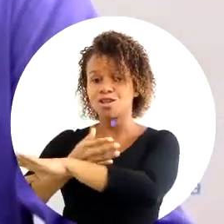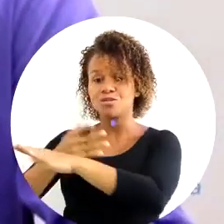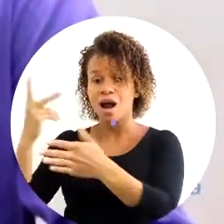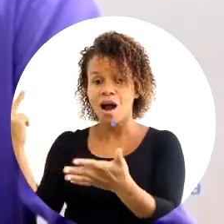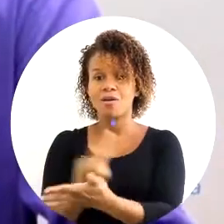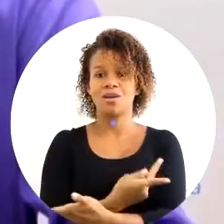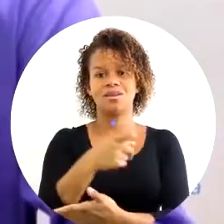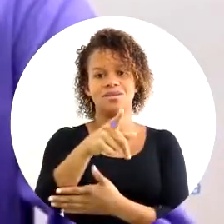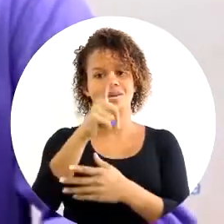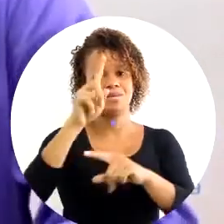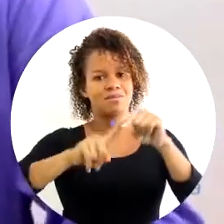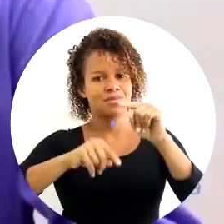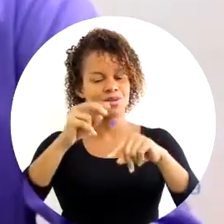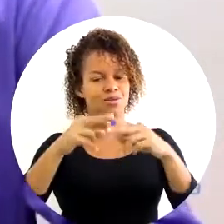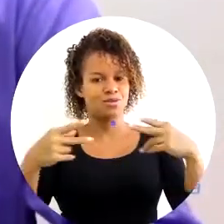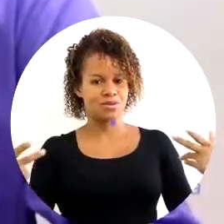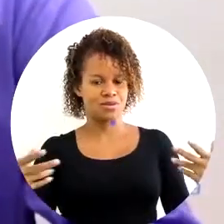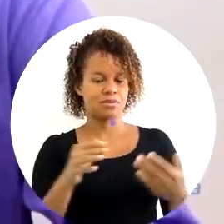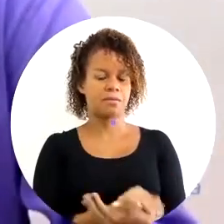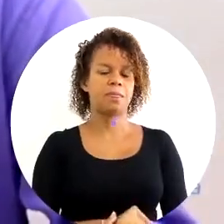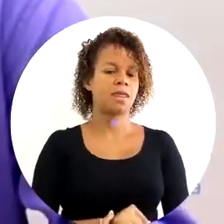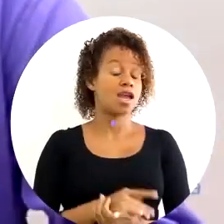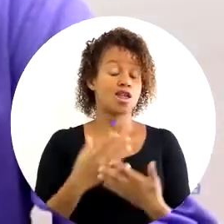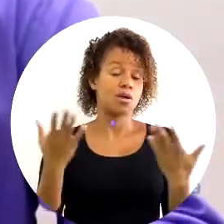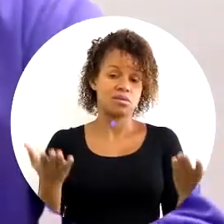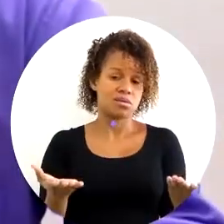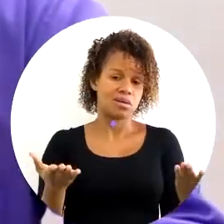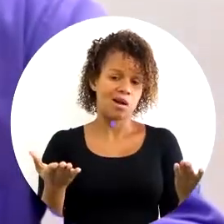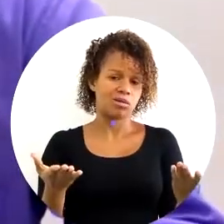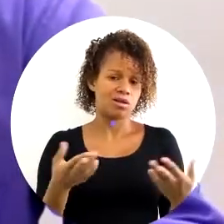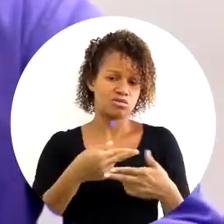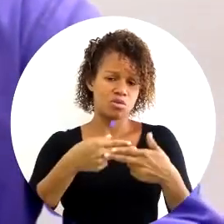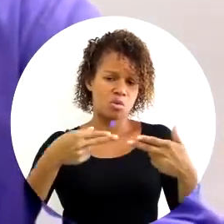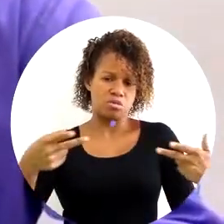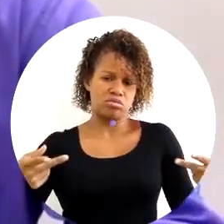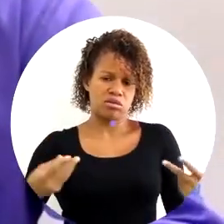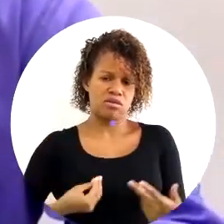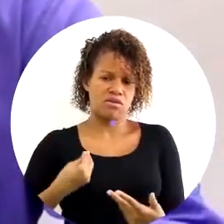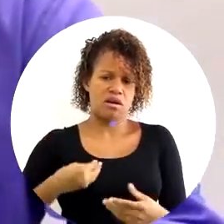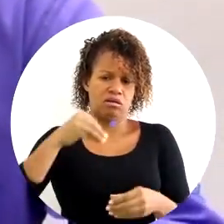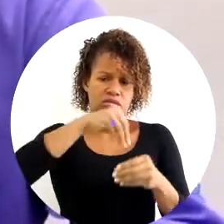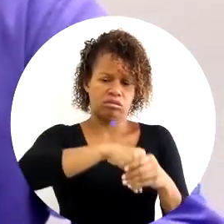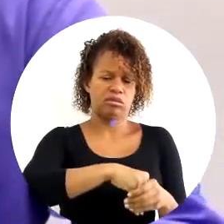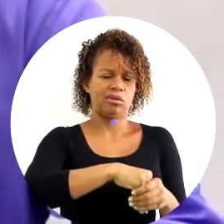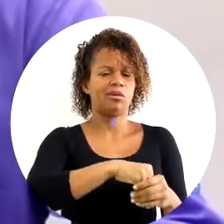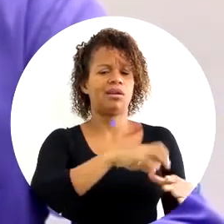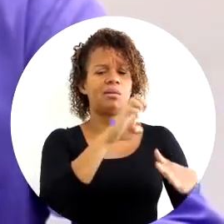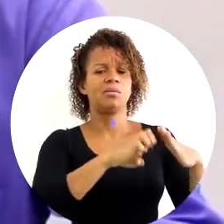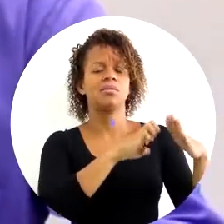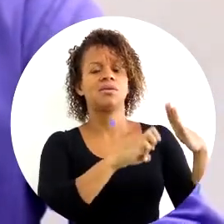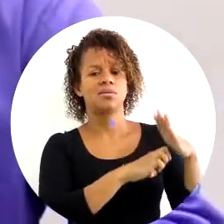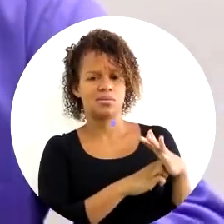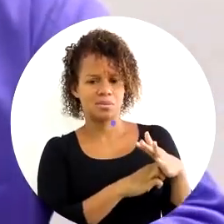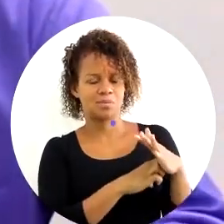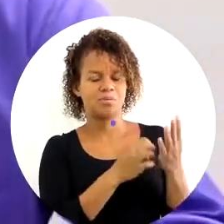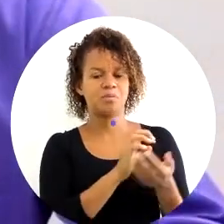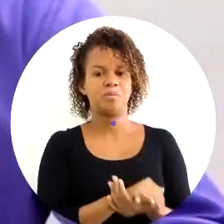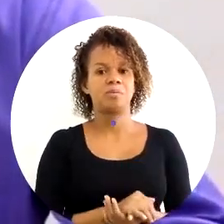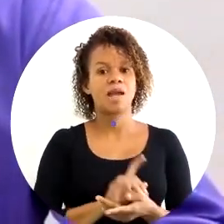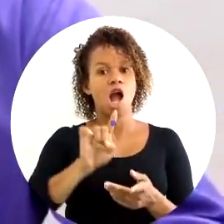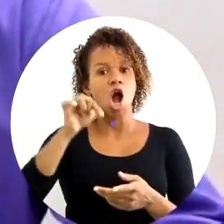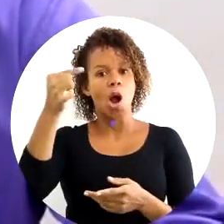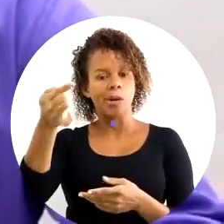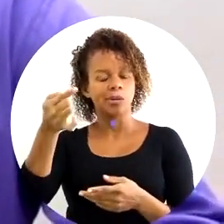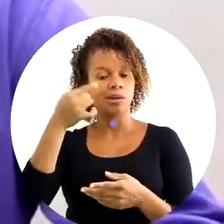tarefa. Pois bem, é assim que funciona com uma grande quantidade de coisas que a gente faz dentro da empresa. Eu trouxe também uma outra